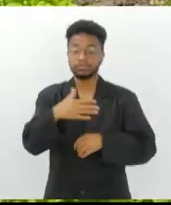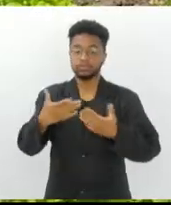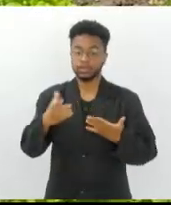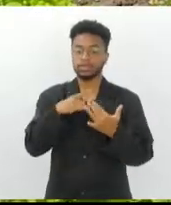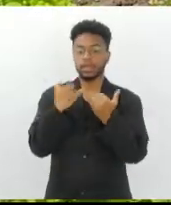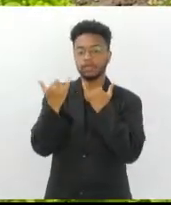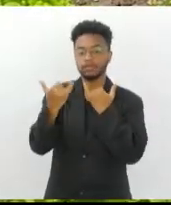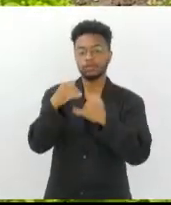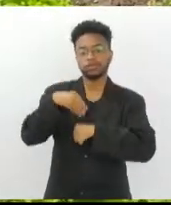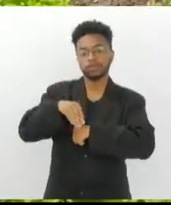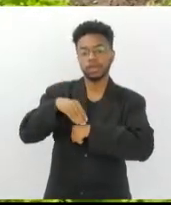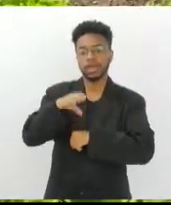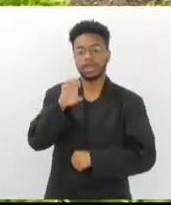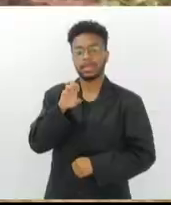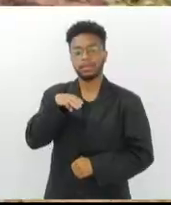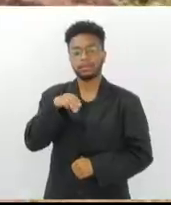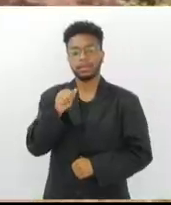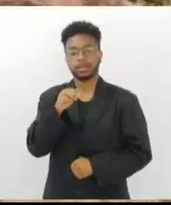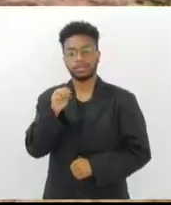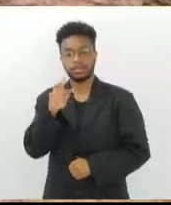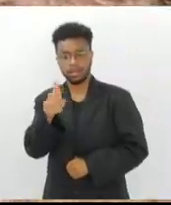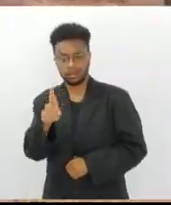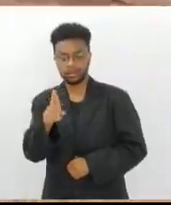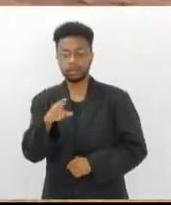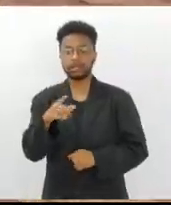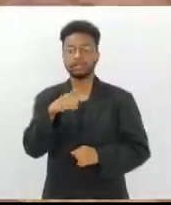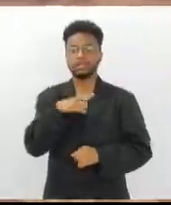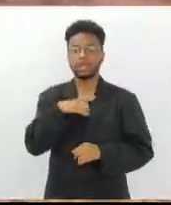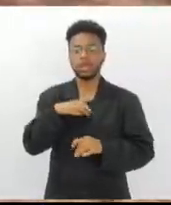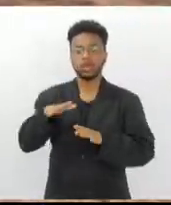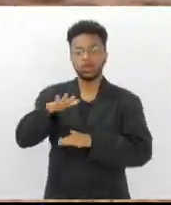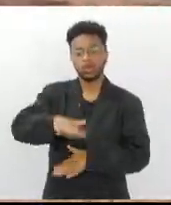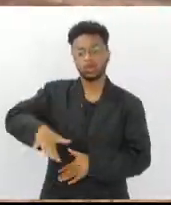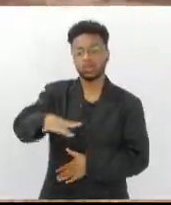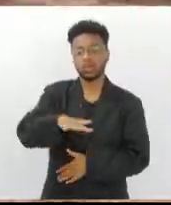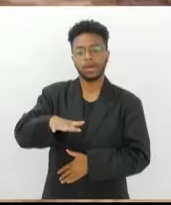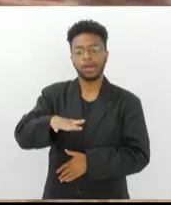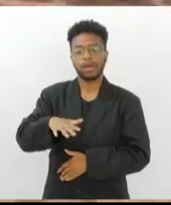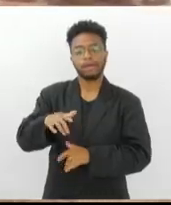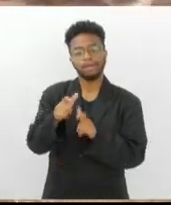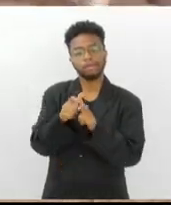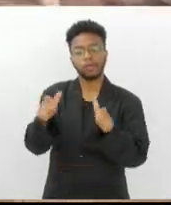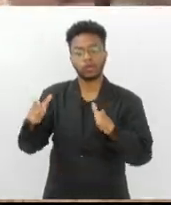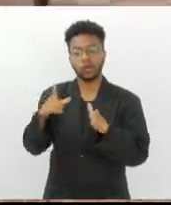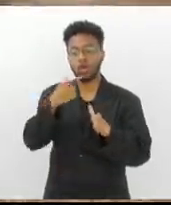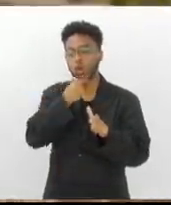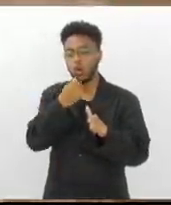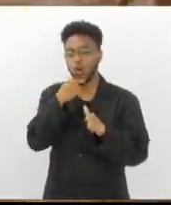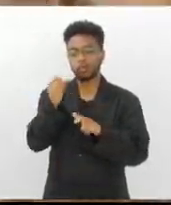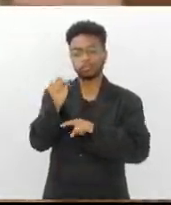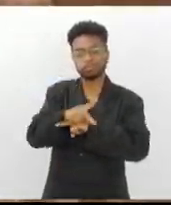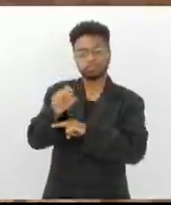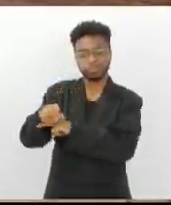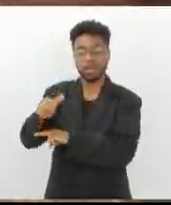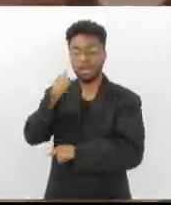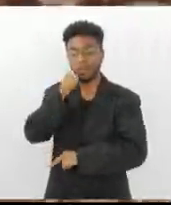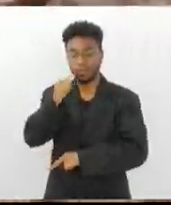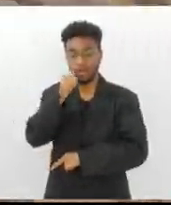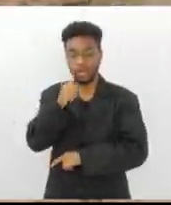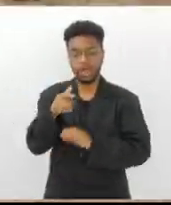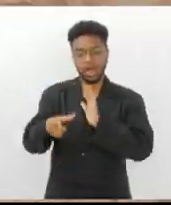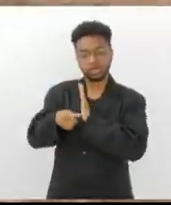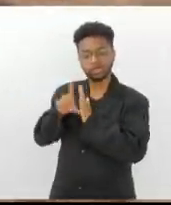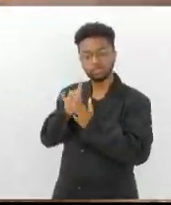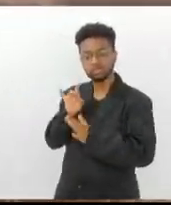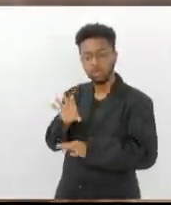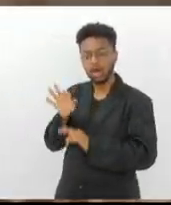dados da EMATER-Rio. Em um ambiente tradicionalmente masculino, as mulheres vêm deixando de ser espectadoras